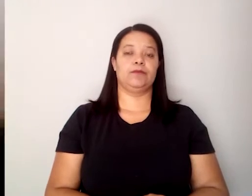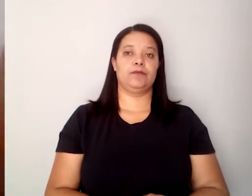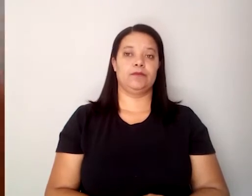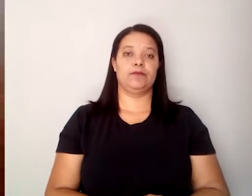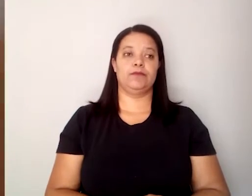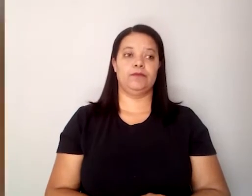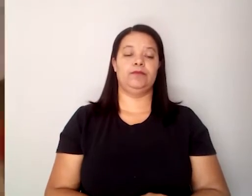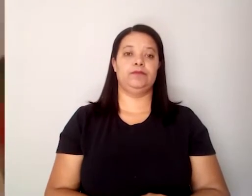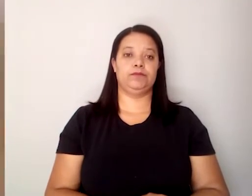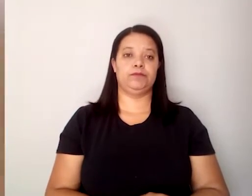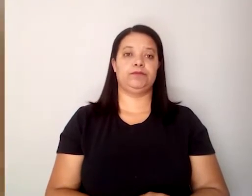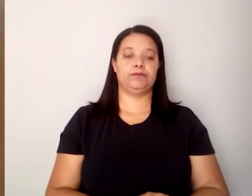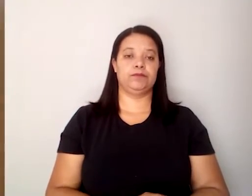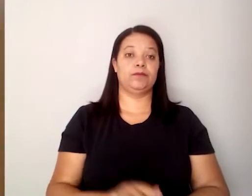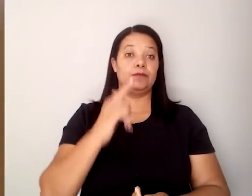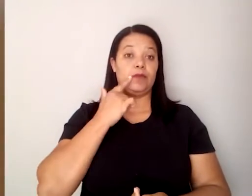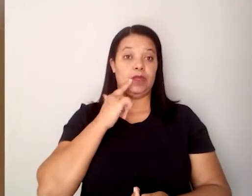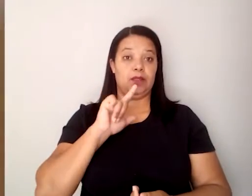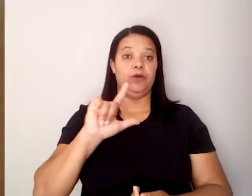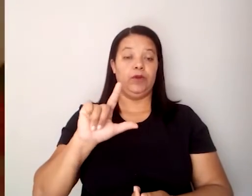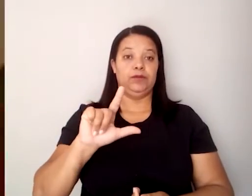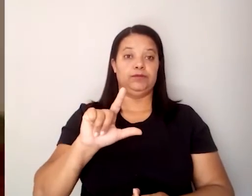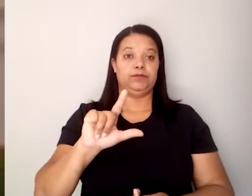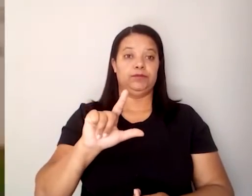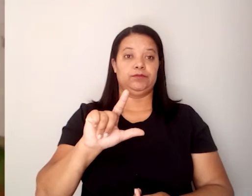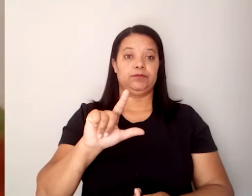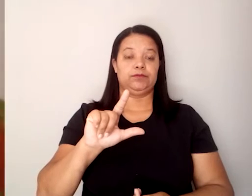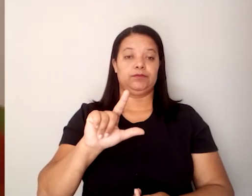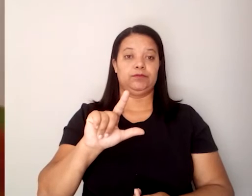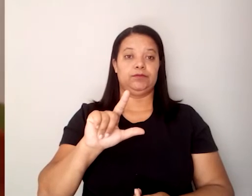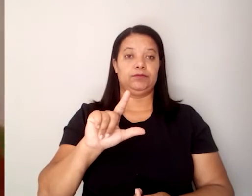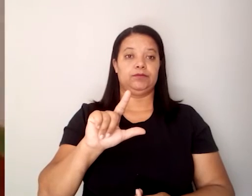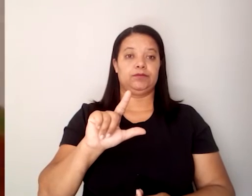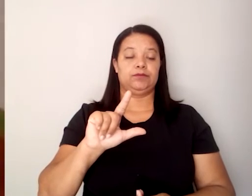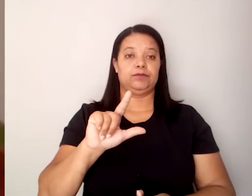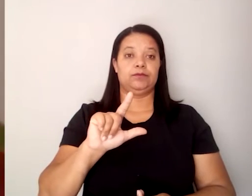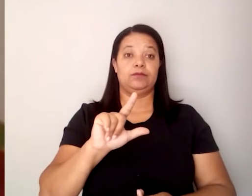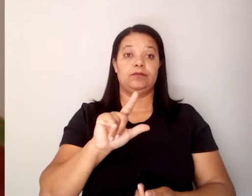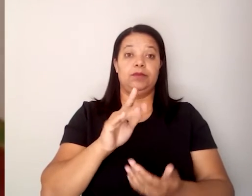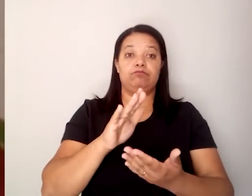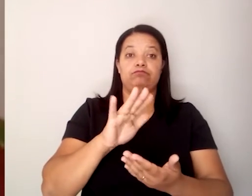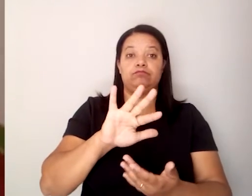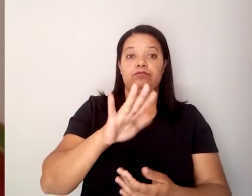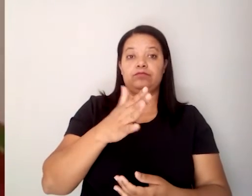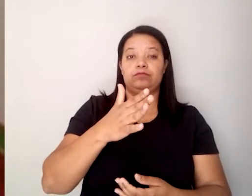pela língua, uma língua desconhecida,